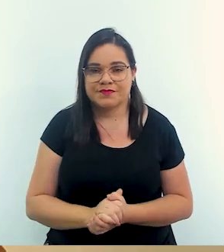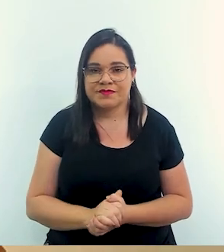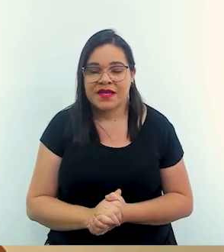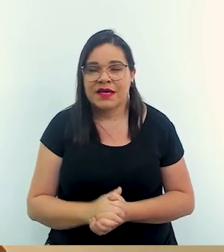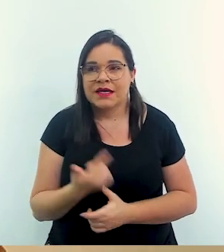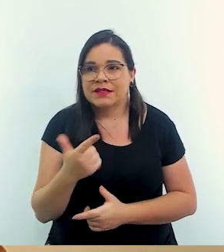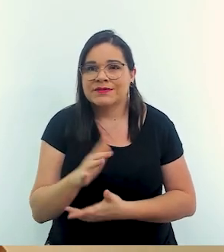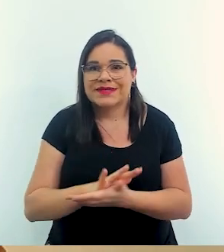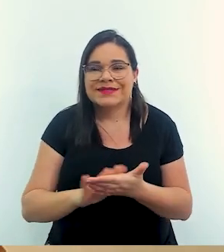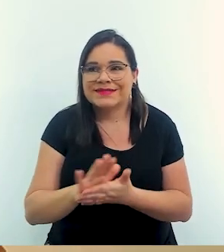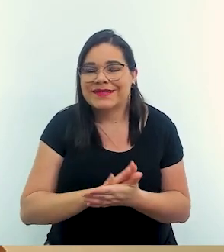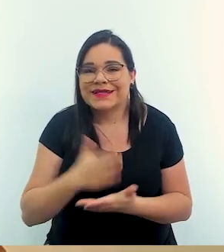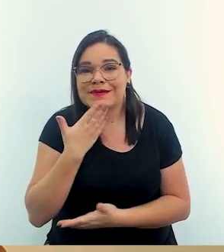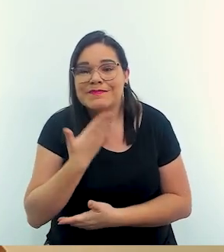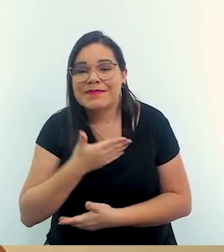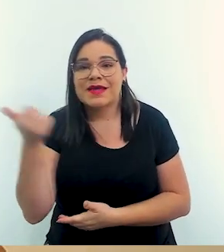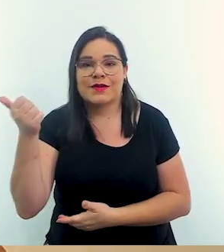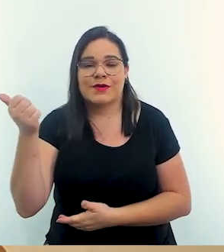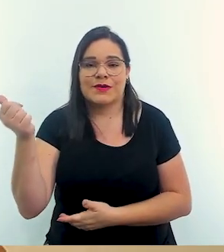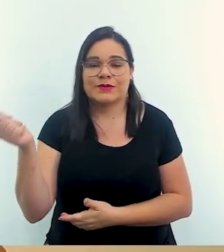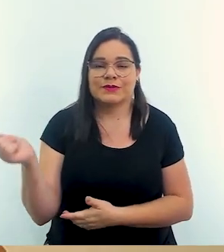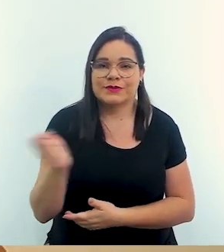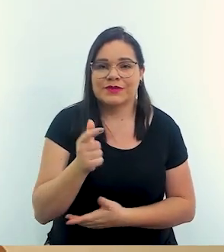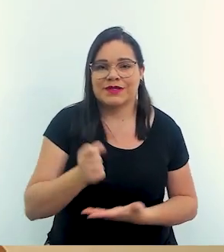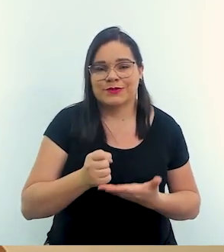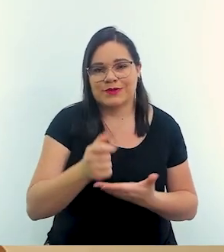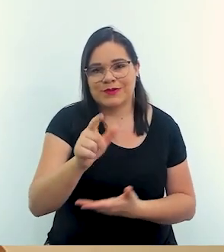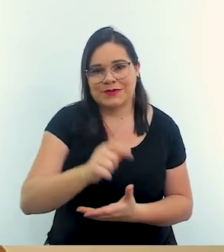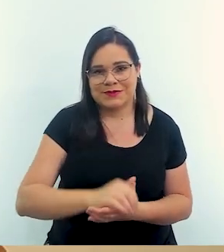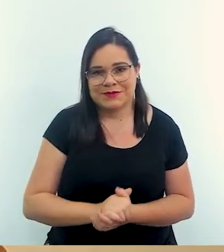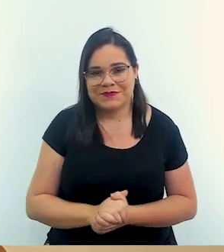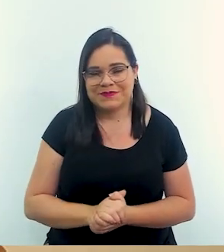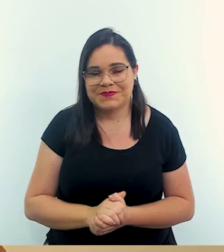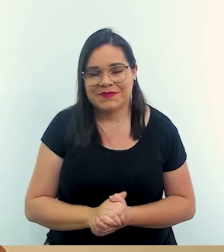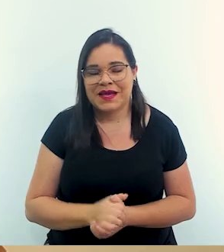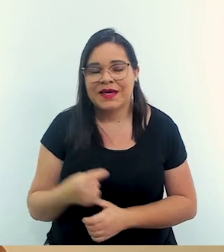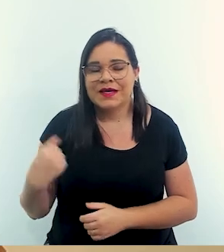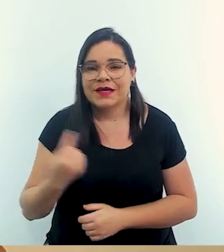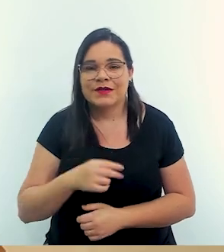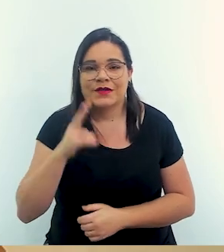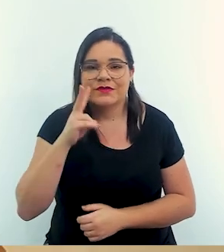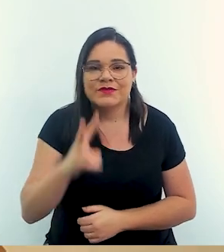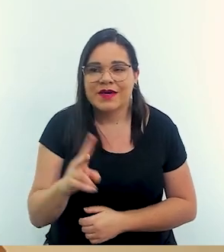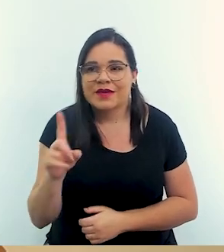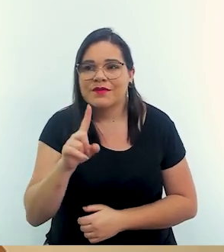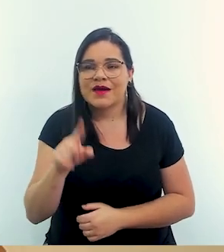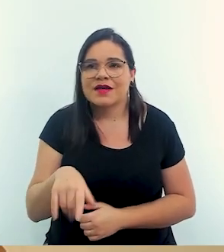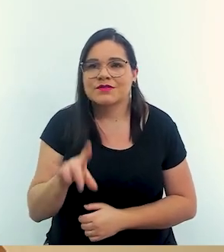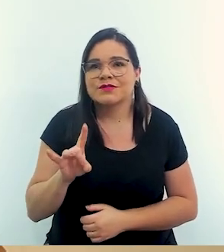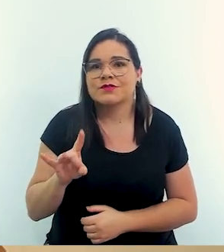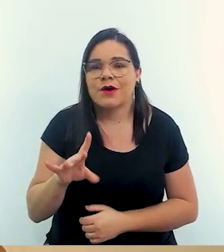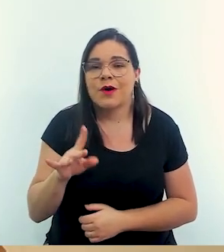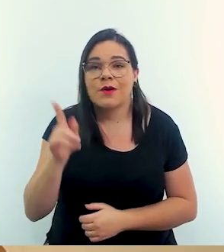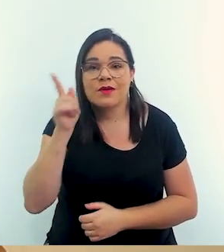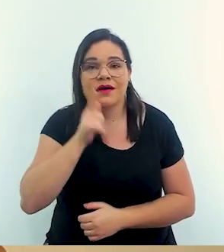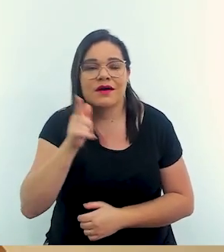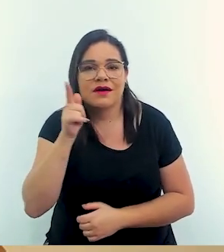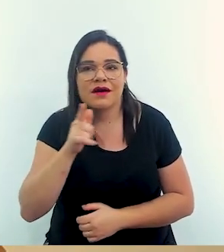e não há nada melhor no ser humano do que ajudar o próximo e a gente vê não é só um